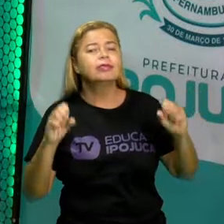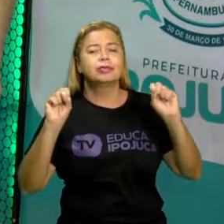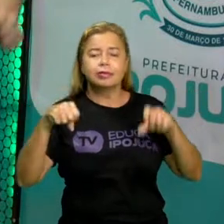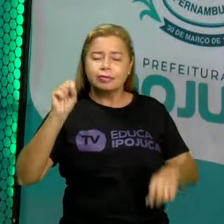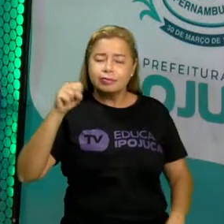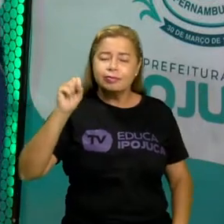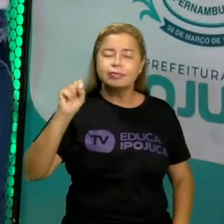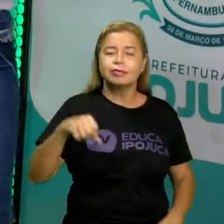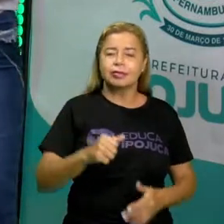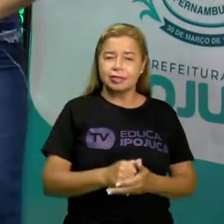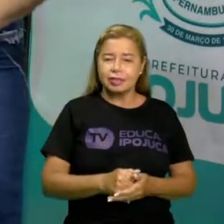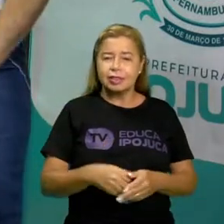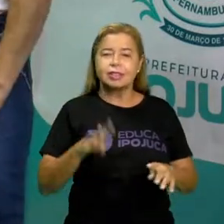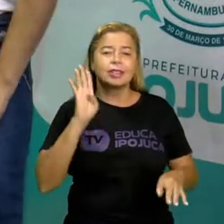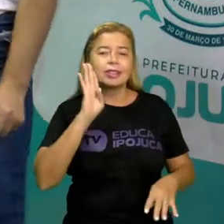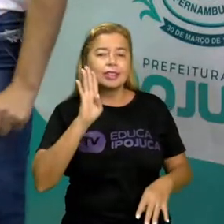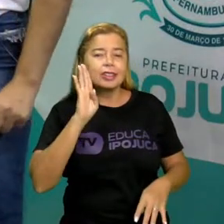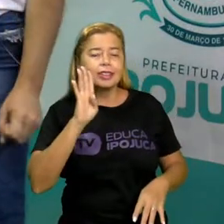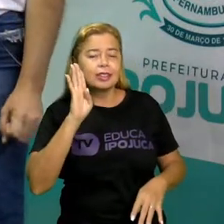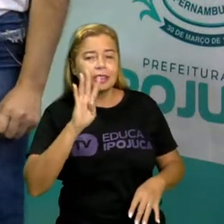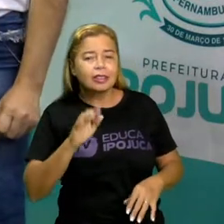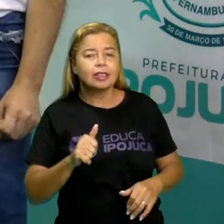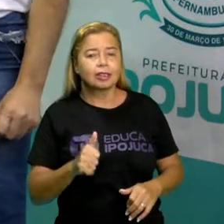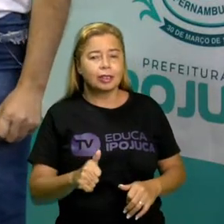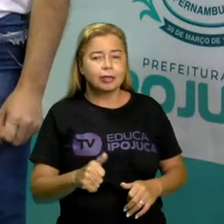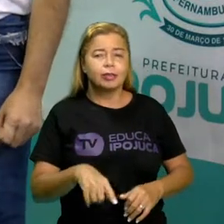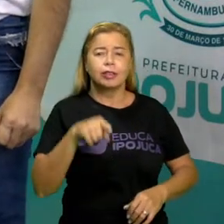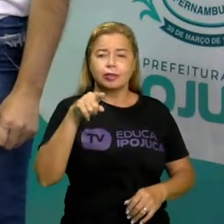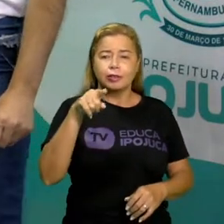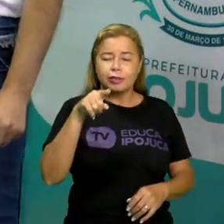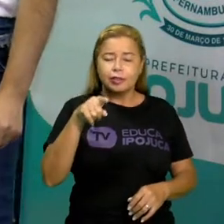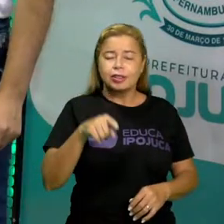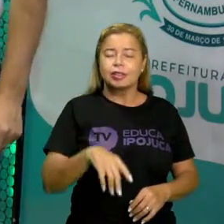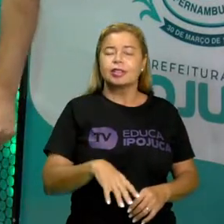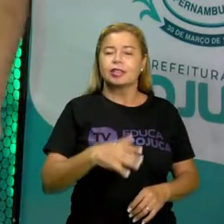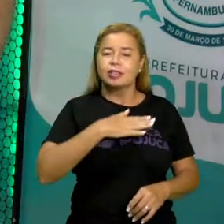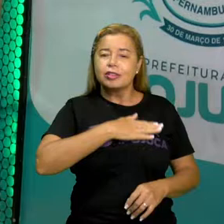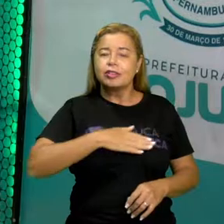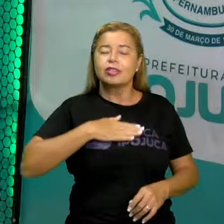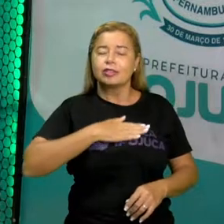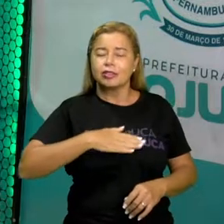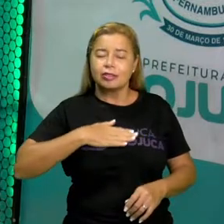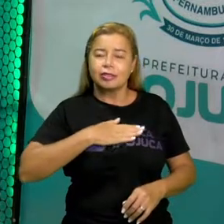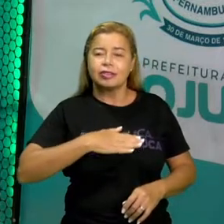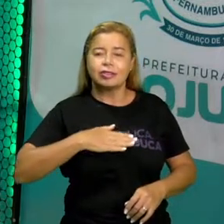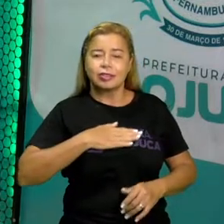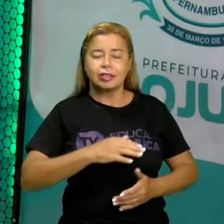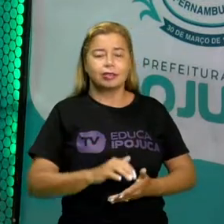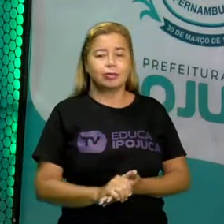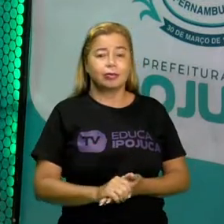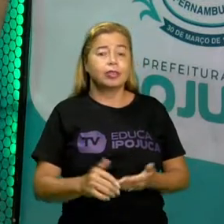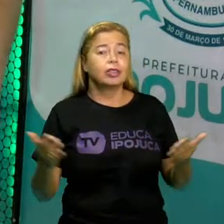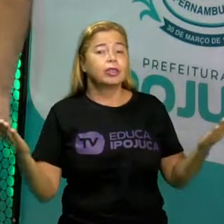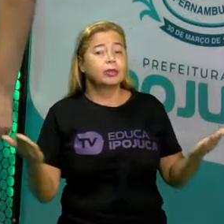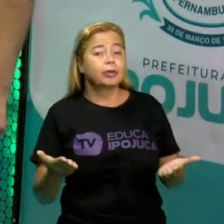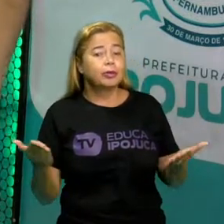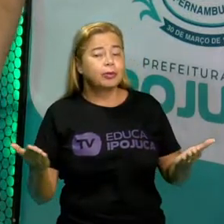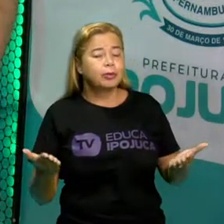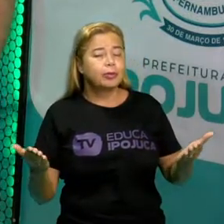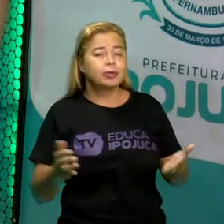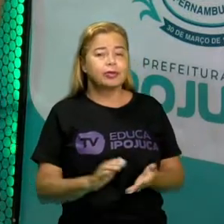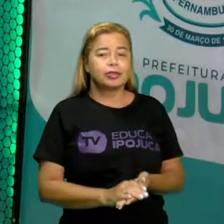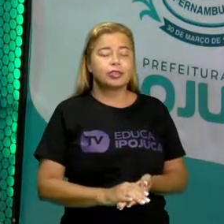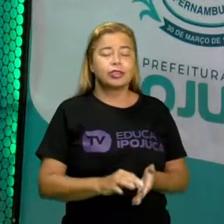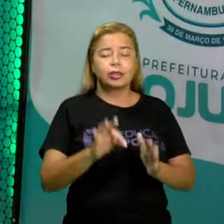legal. Eu acredito que vocês irão amar. Eu trouxe hoje um texto, isso mesmo,